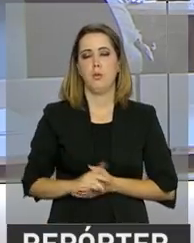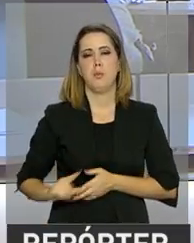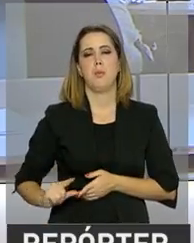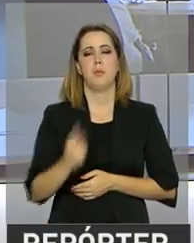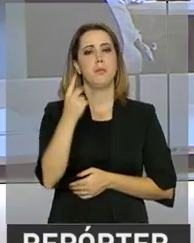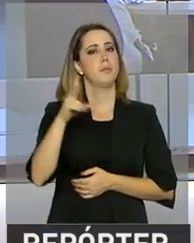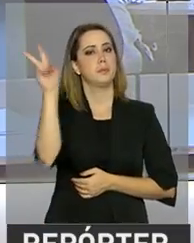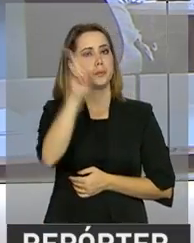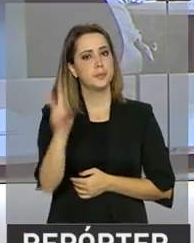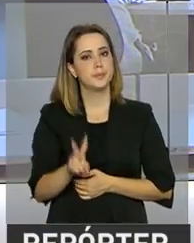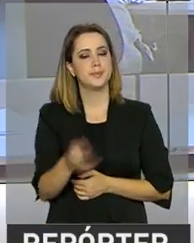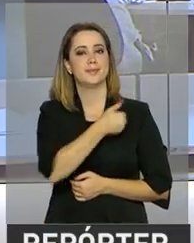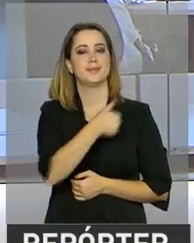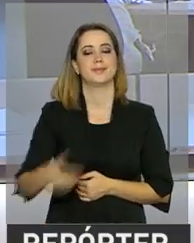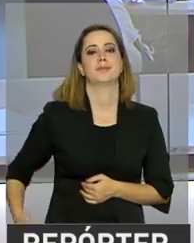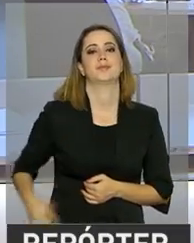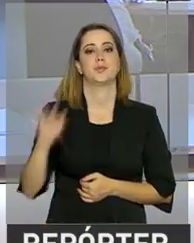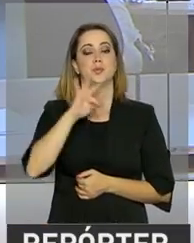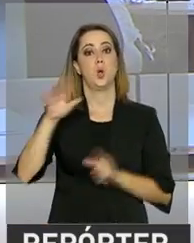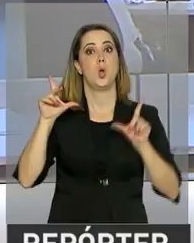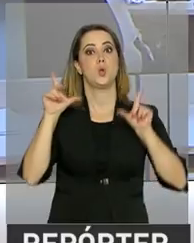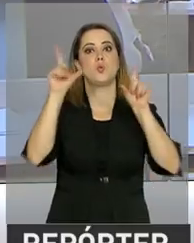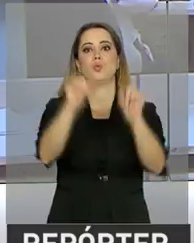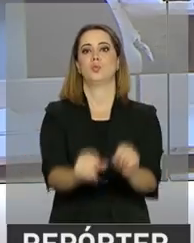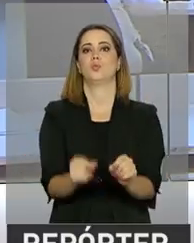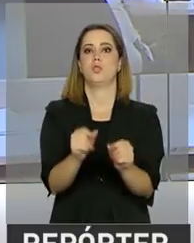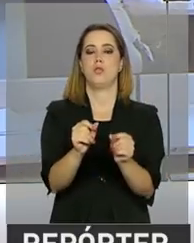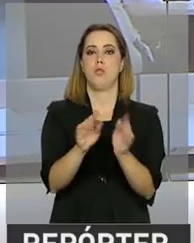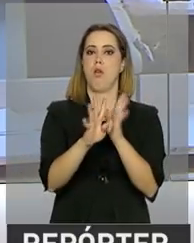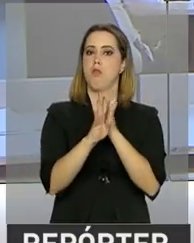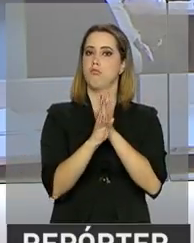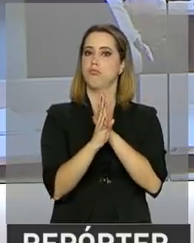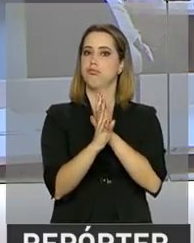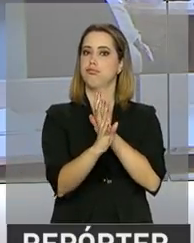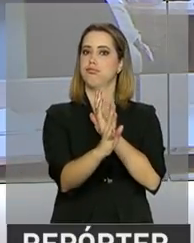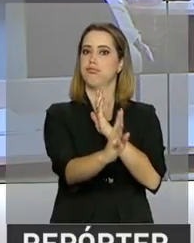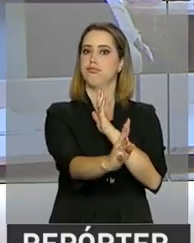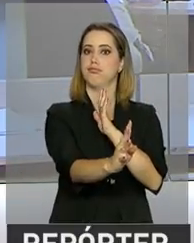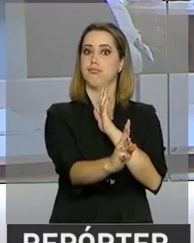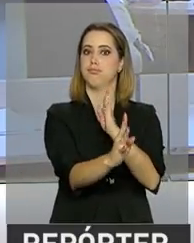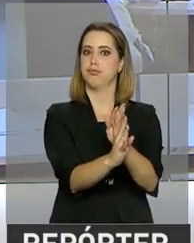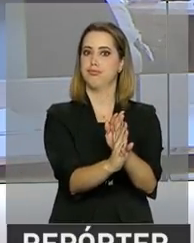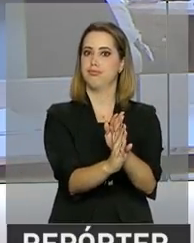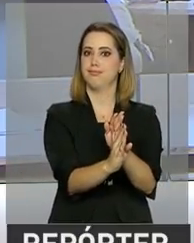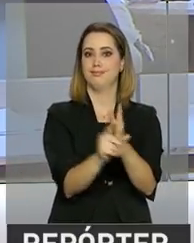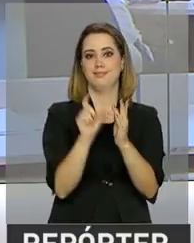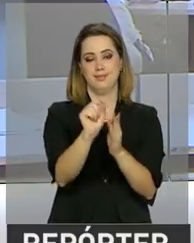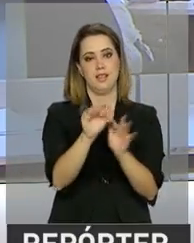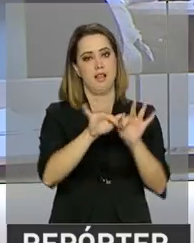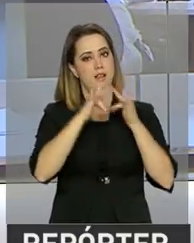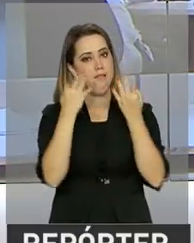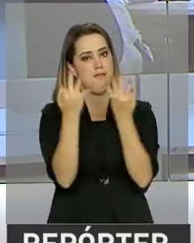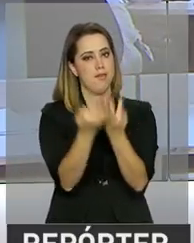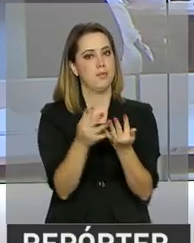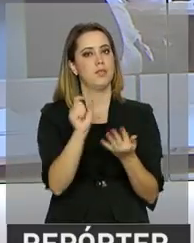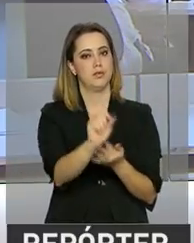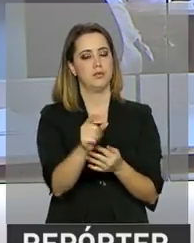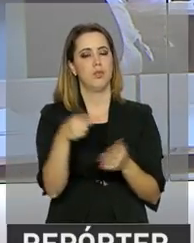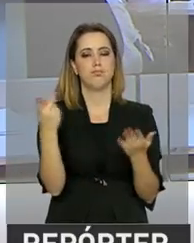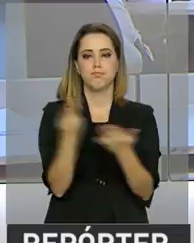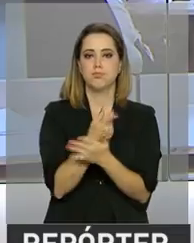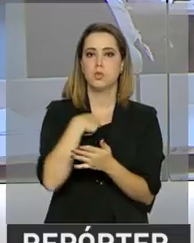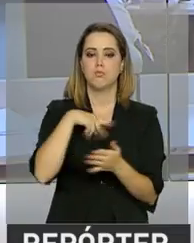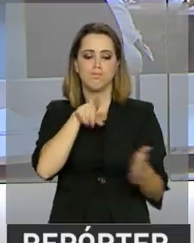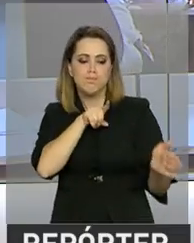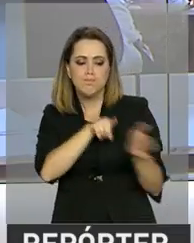o governo federal conseguiu zerar a fila de espera dos beneficiários do Bolsa Família. Isso foi possível depois de um pente fino que